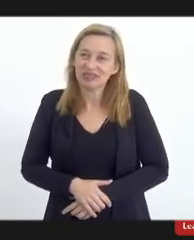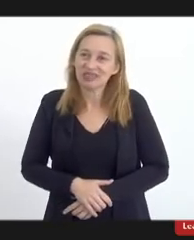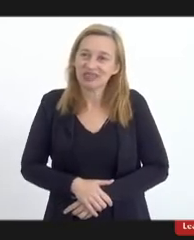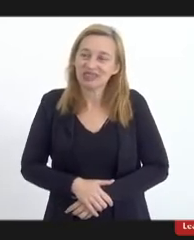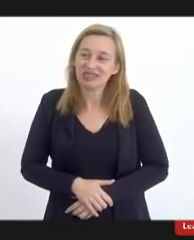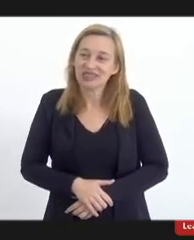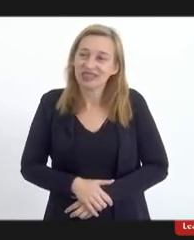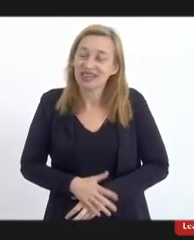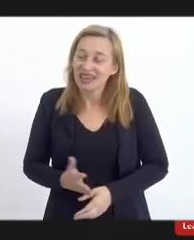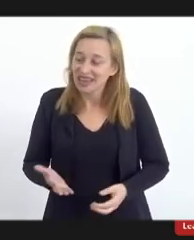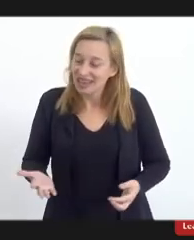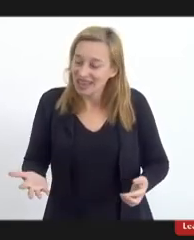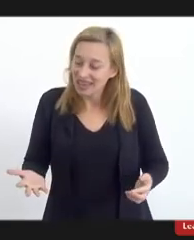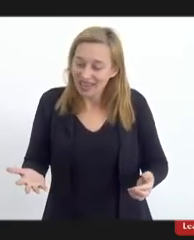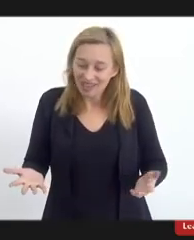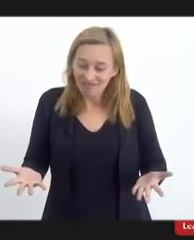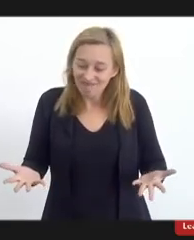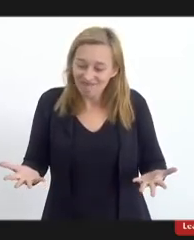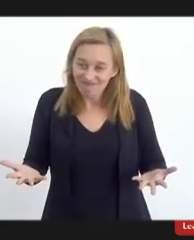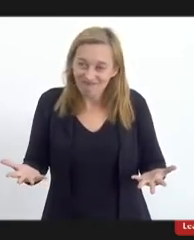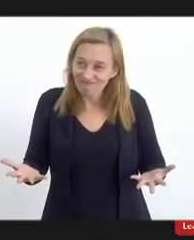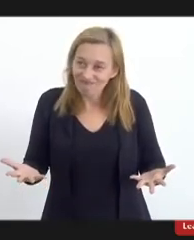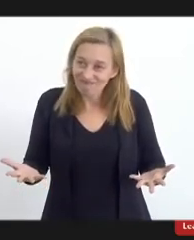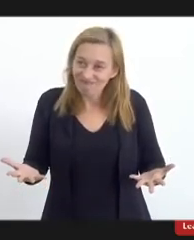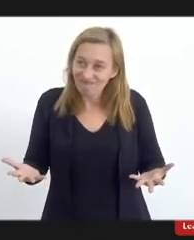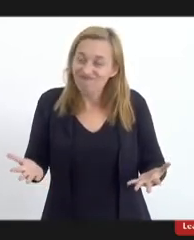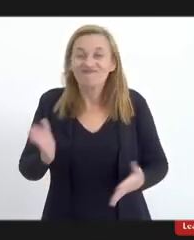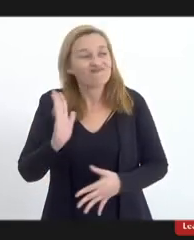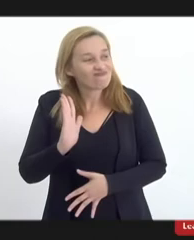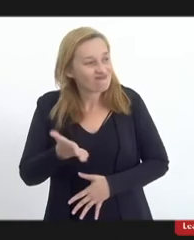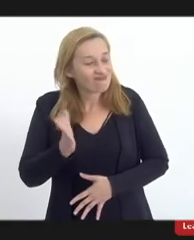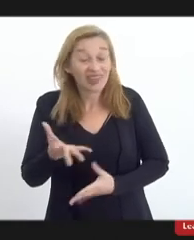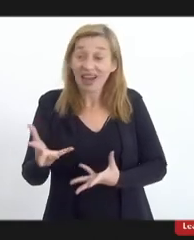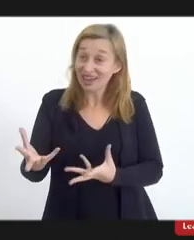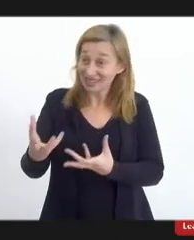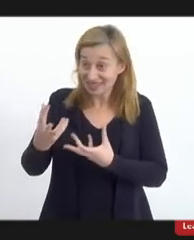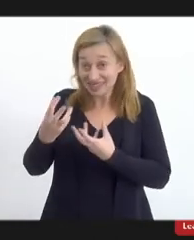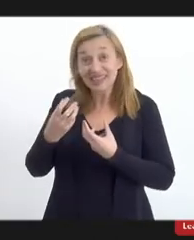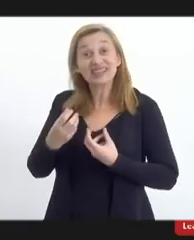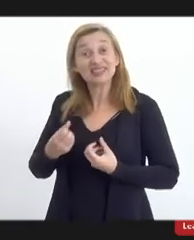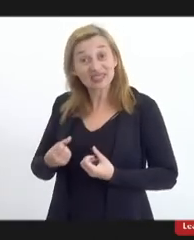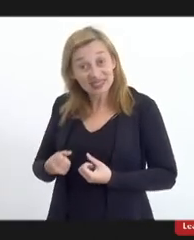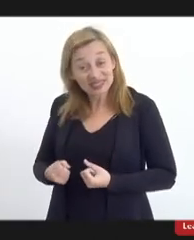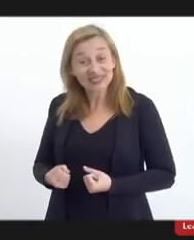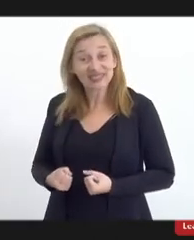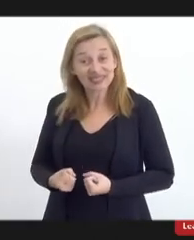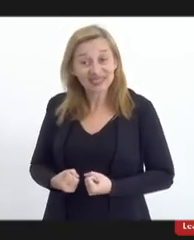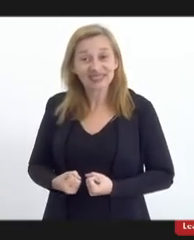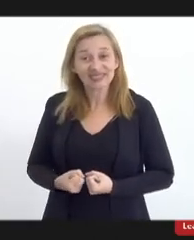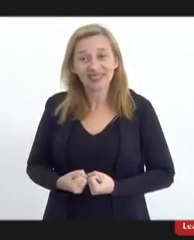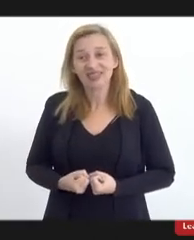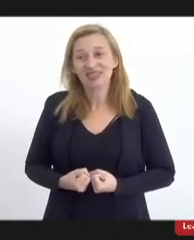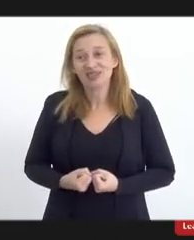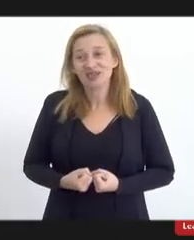isso eu desde já aceitaria né de pronto aceito aí